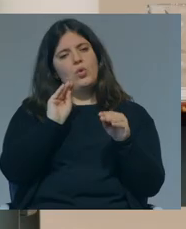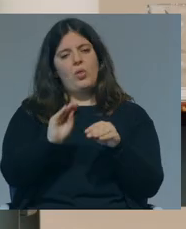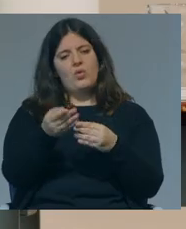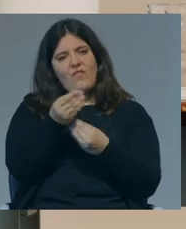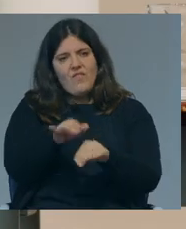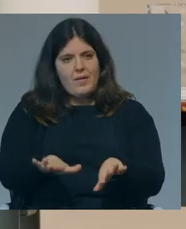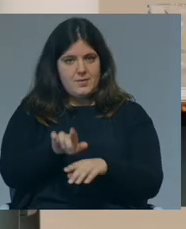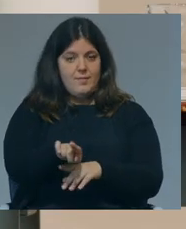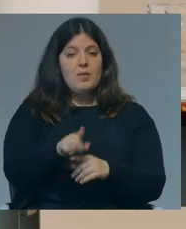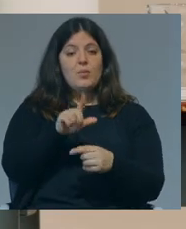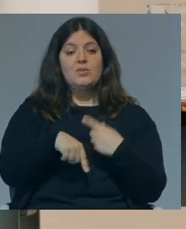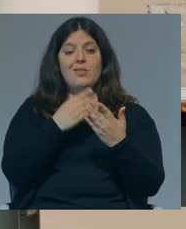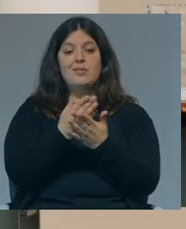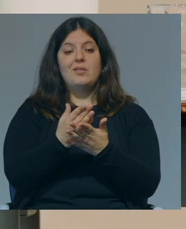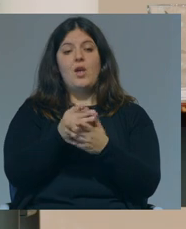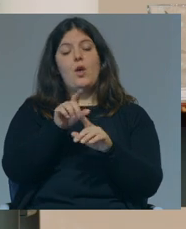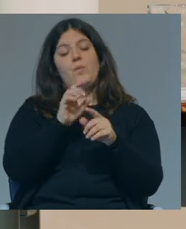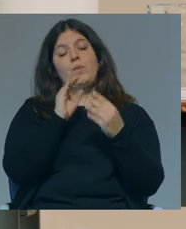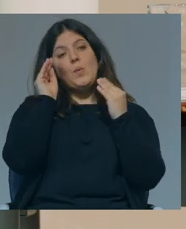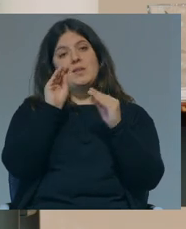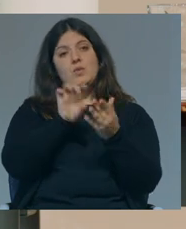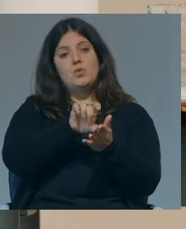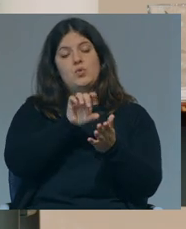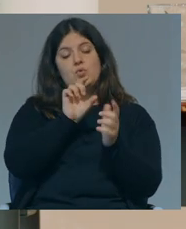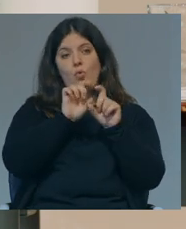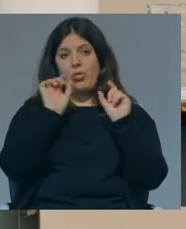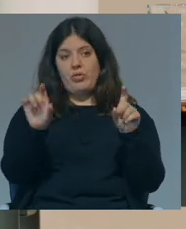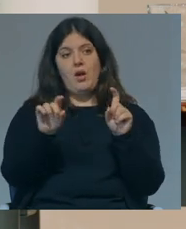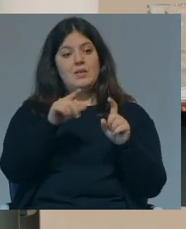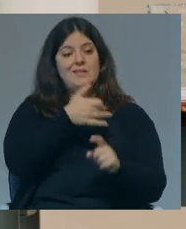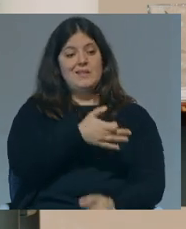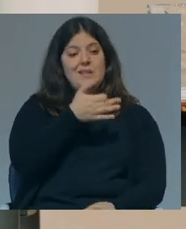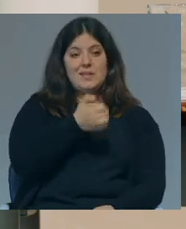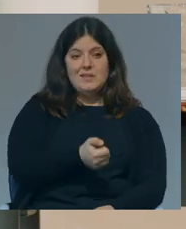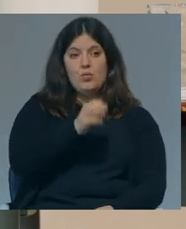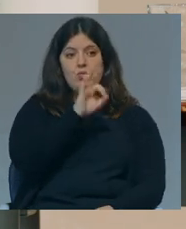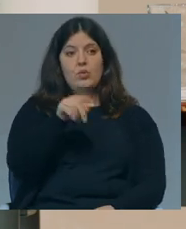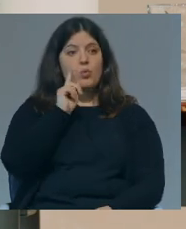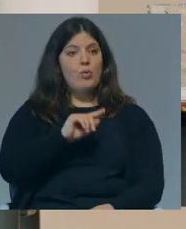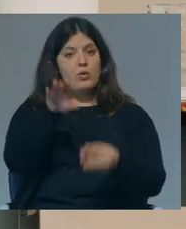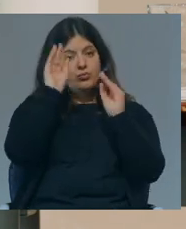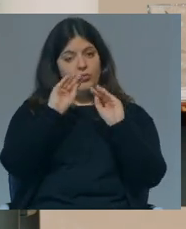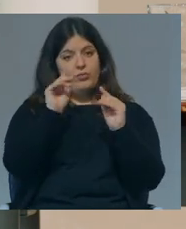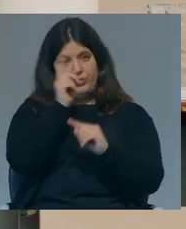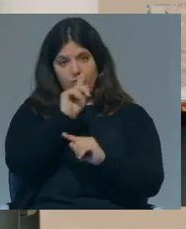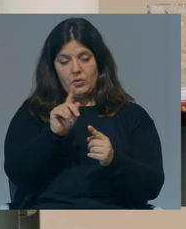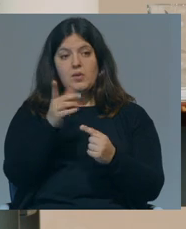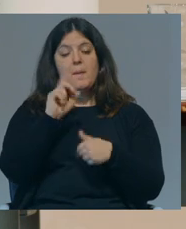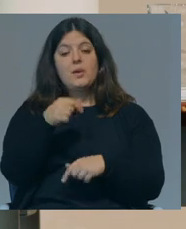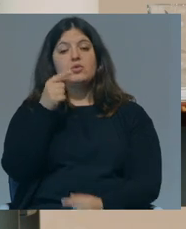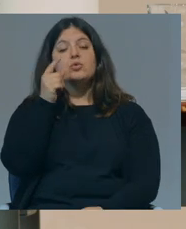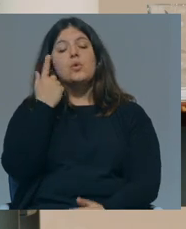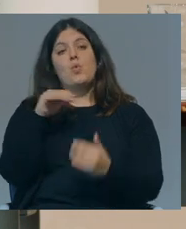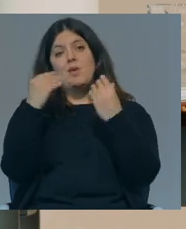e até ao ensino secundário elas dominam, temos 71% de mulheres que dão aulas no ensino secundário. Já no ensino superior os homens